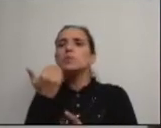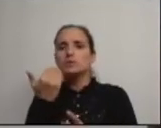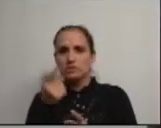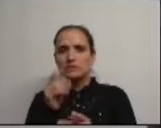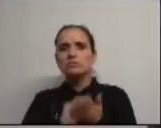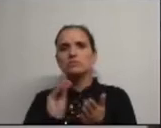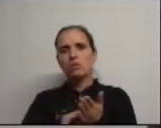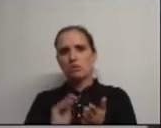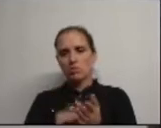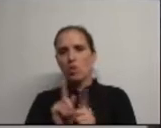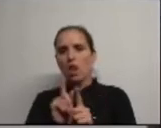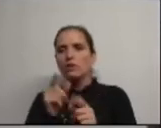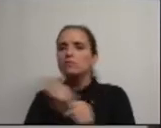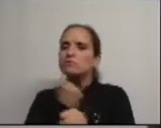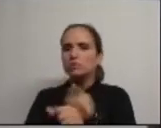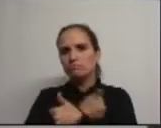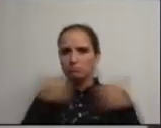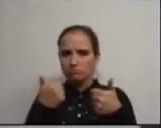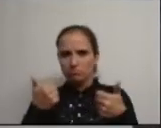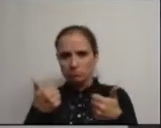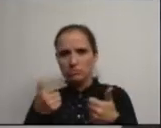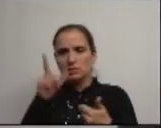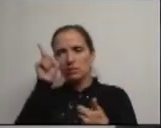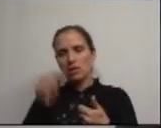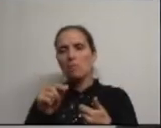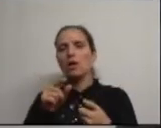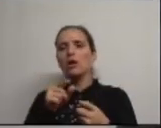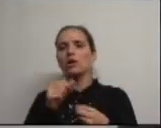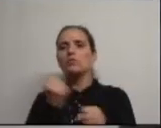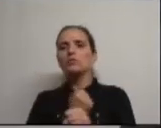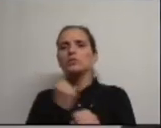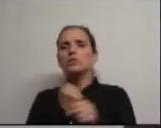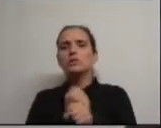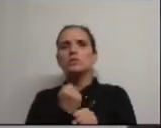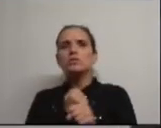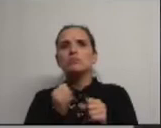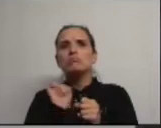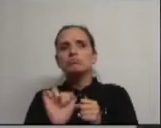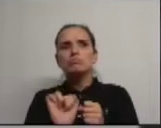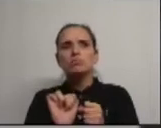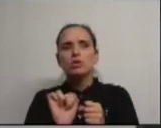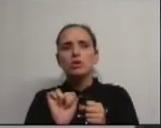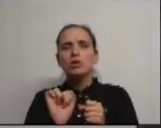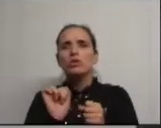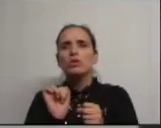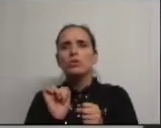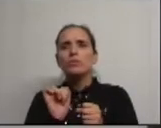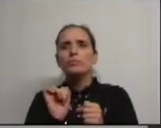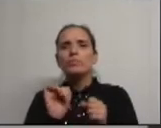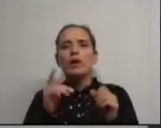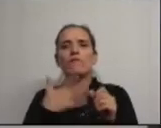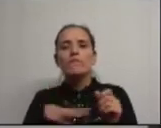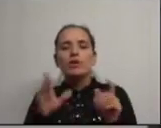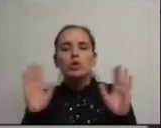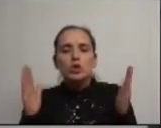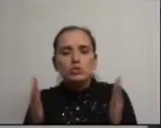serviços e na eficiência também, na eficiência dos consumos, reduzindo esses